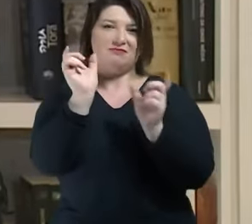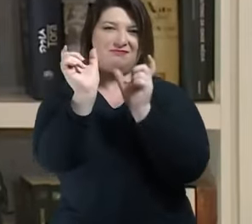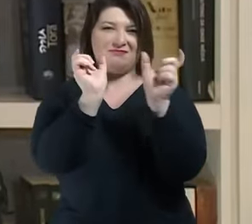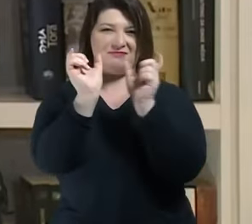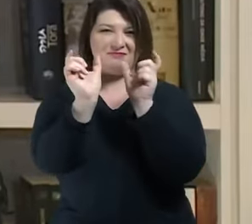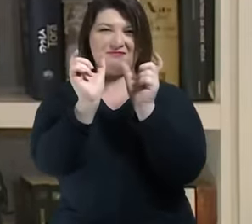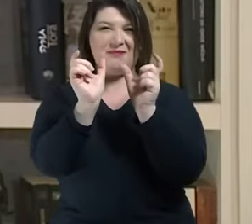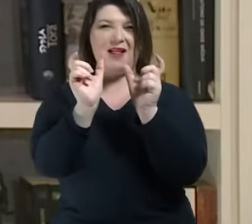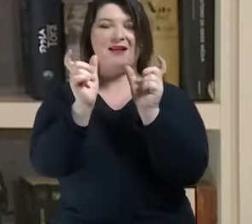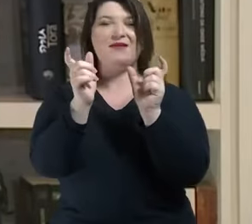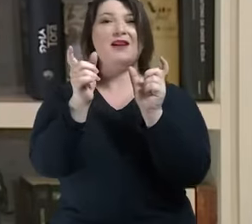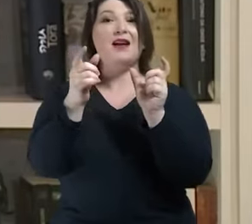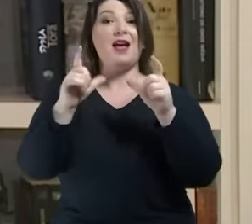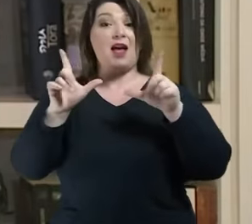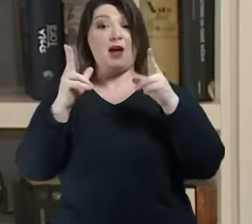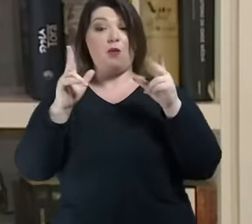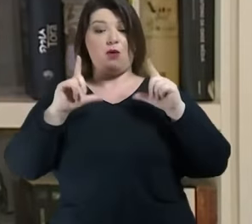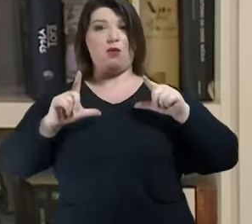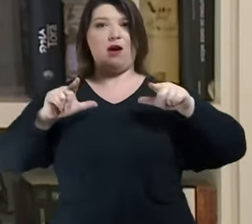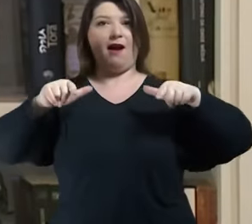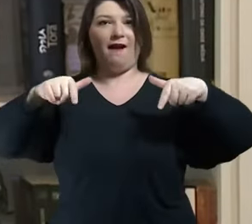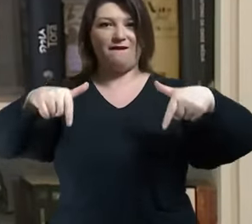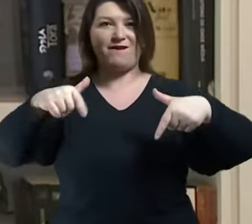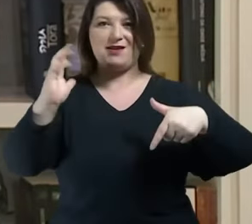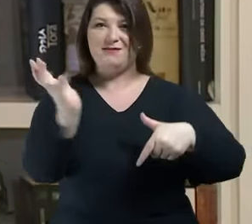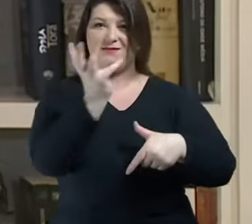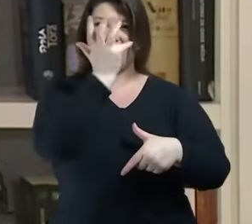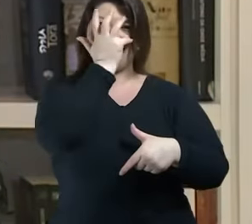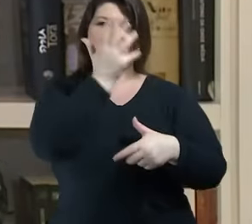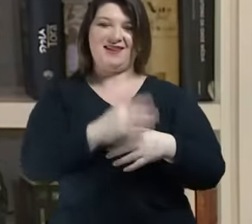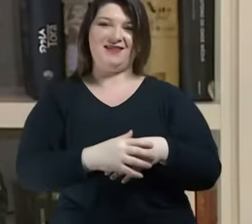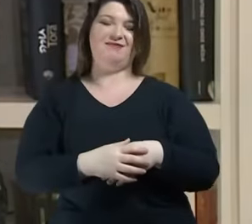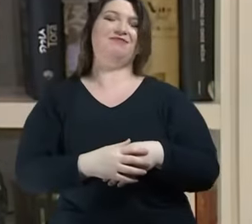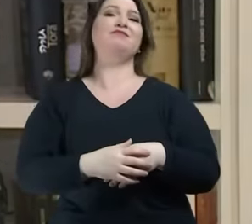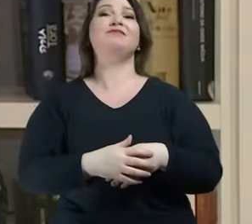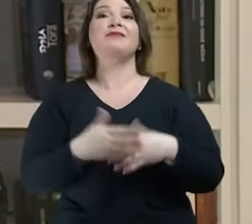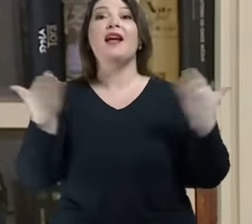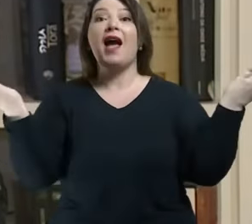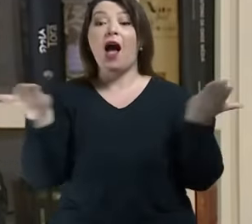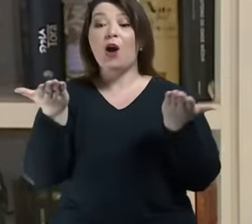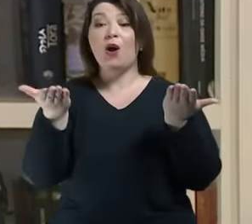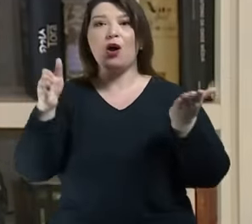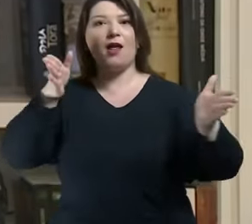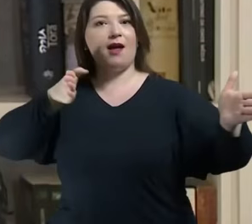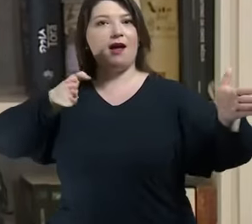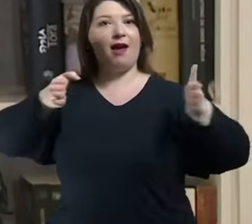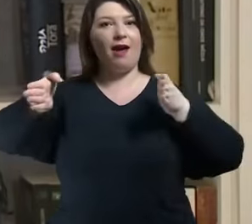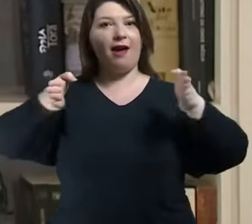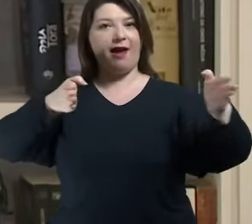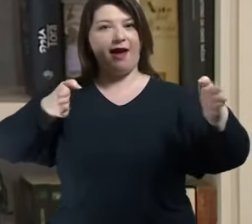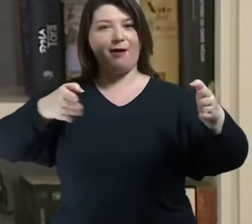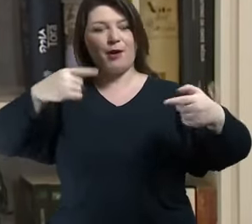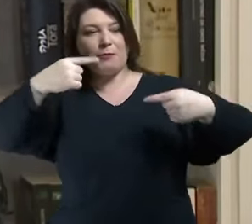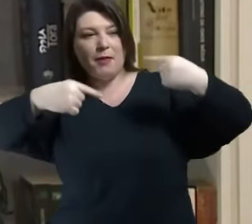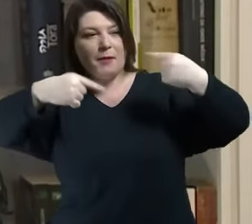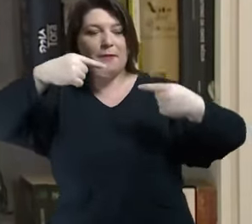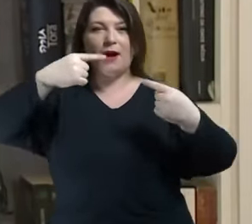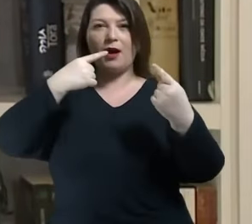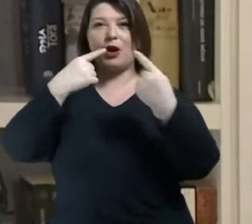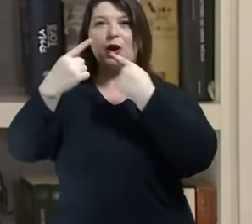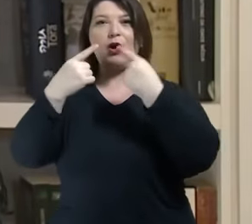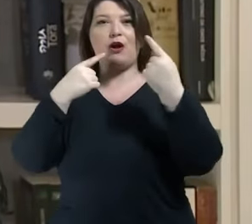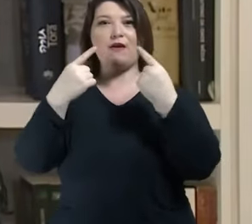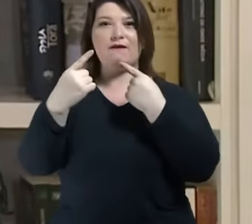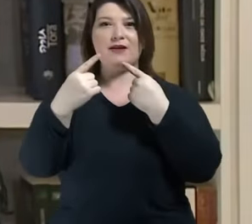a captei e pensei que época para a gente debater máscaras, já que em público todos nós temos e devemos